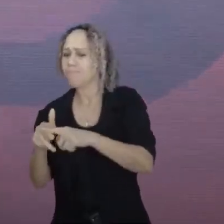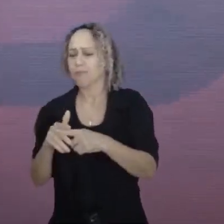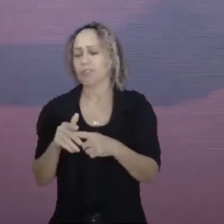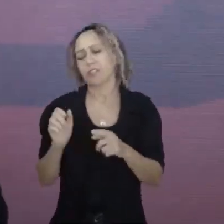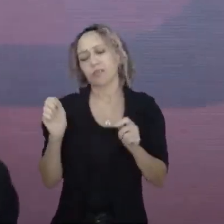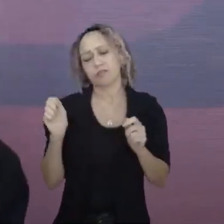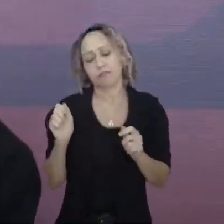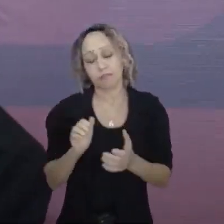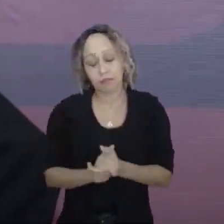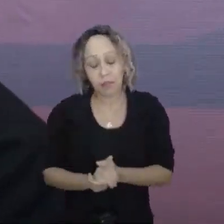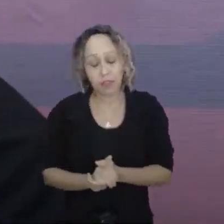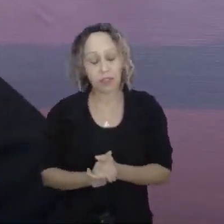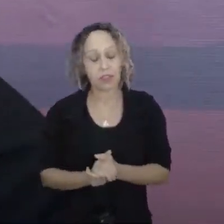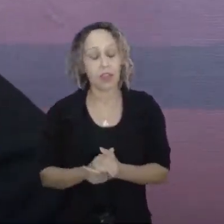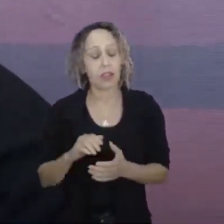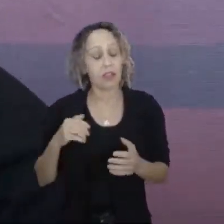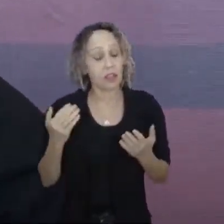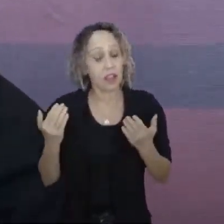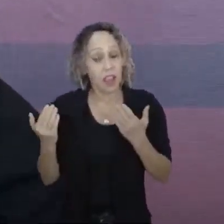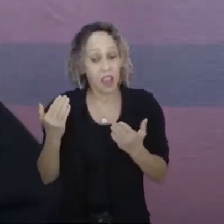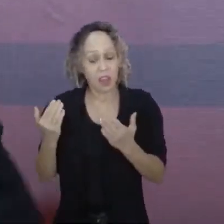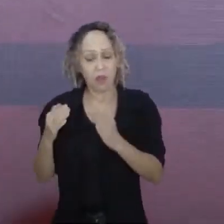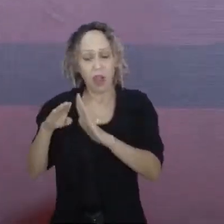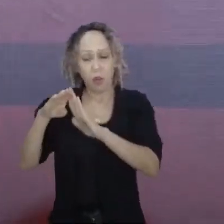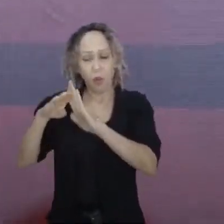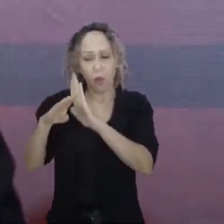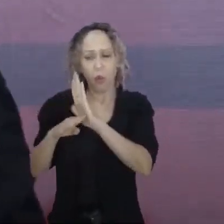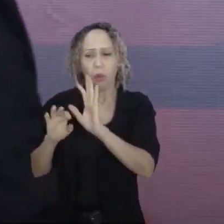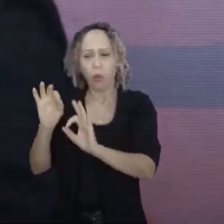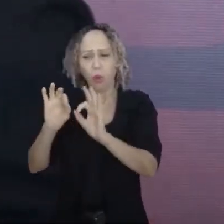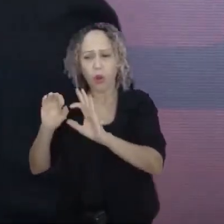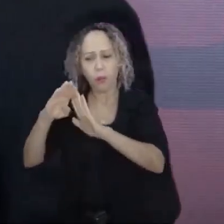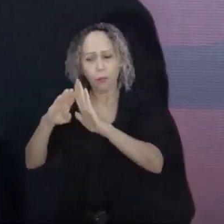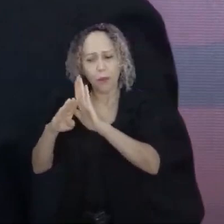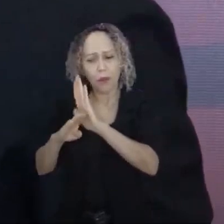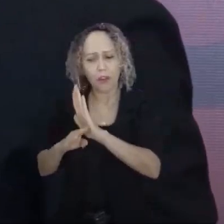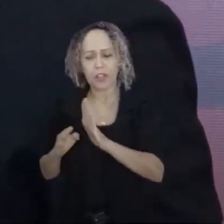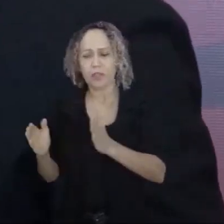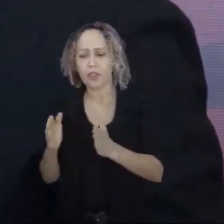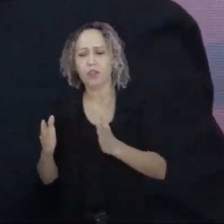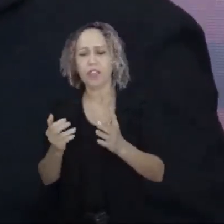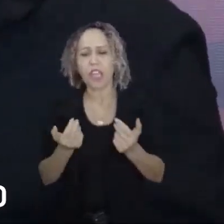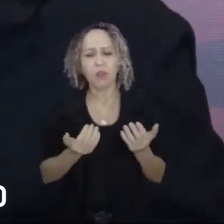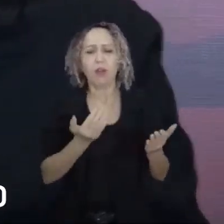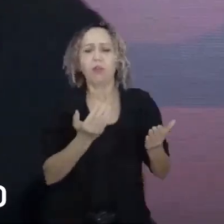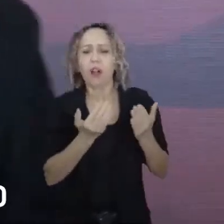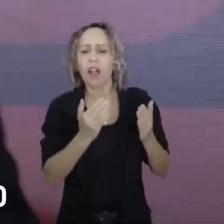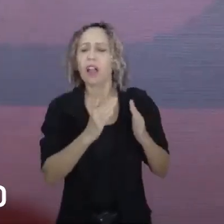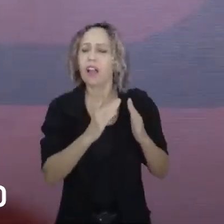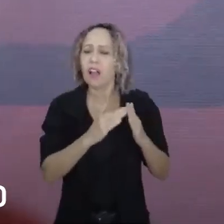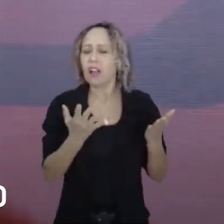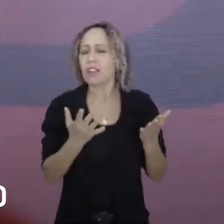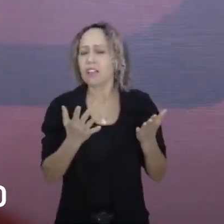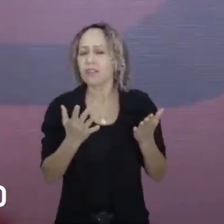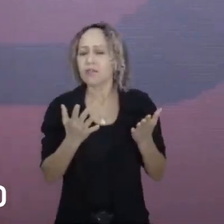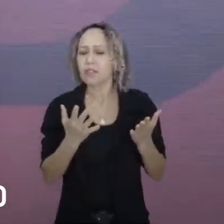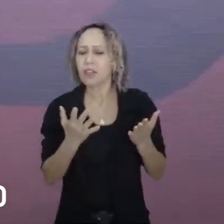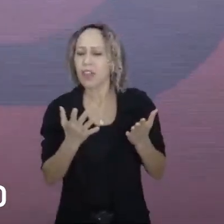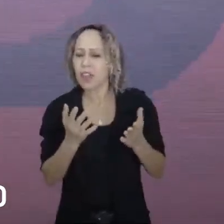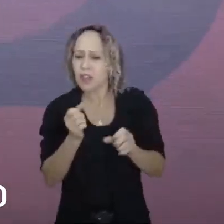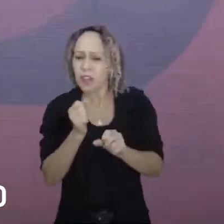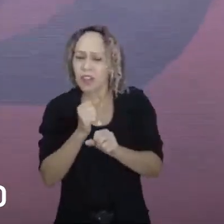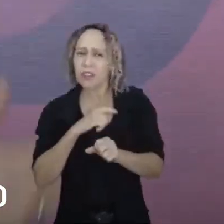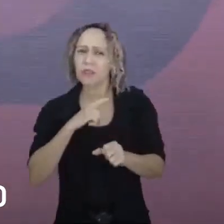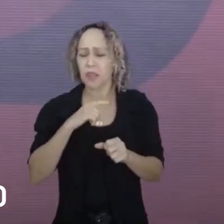tijolos dessa parede, que significa acabar com a fome através desse país. Nós vamos ter que ter os tijolos, que